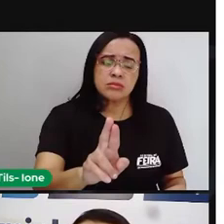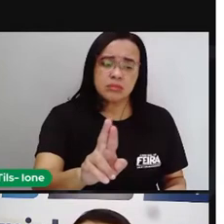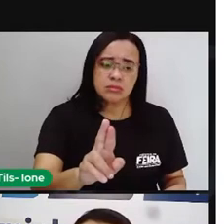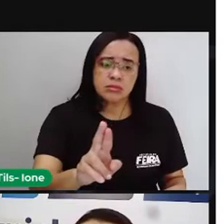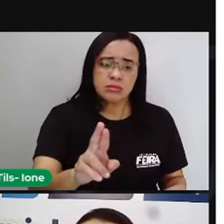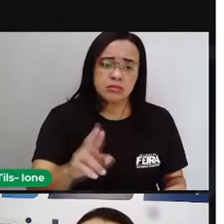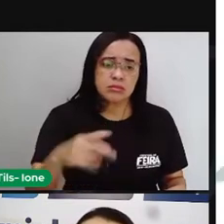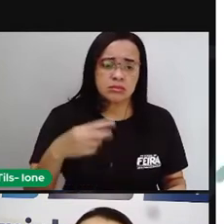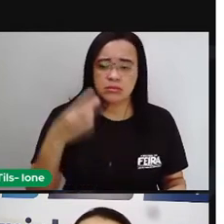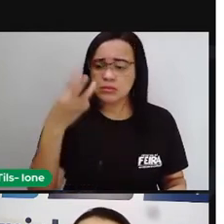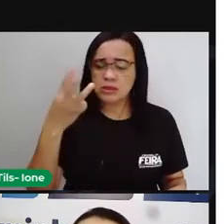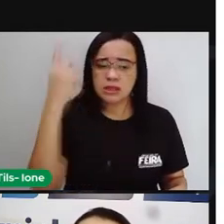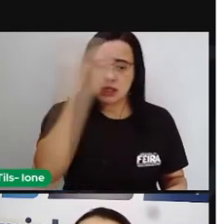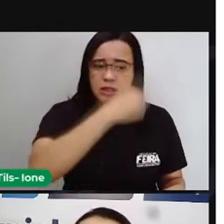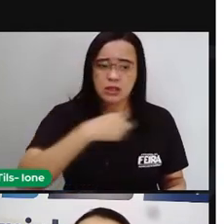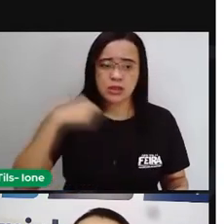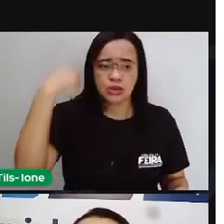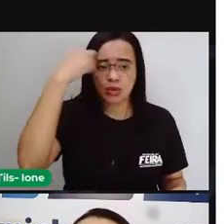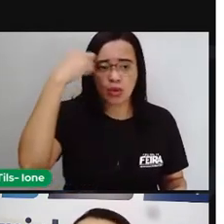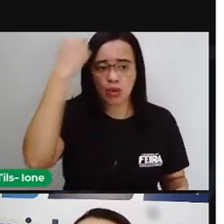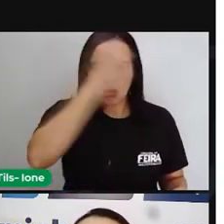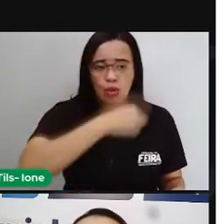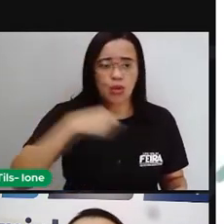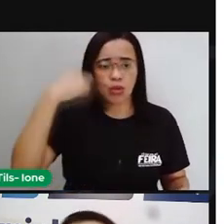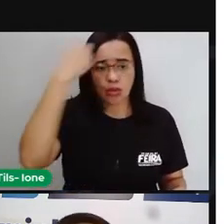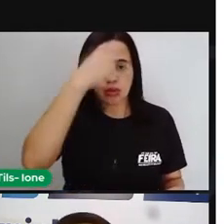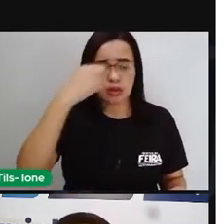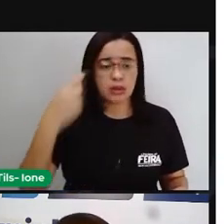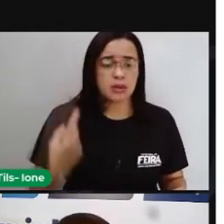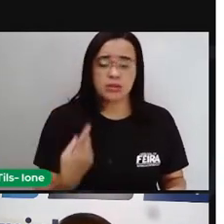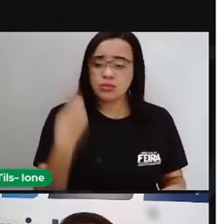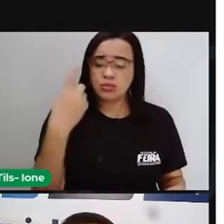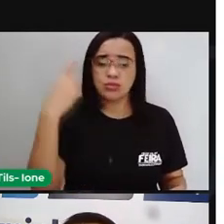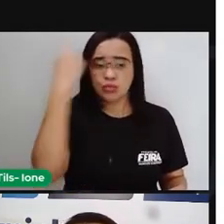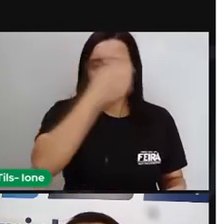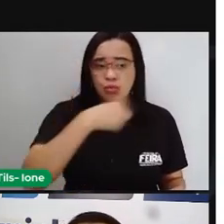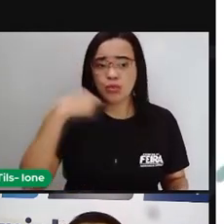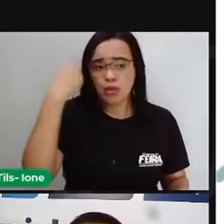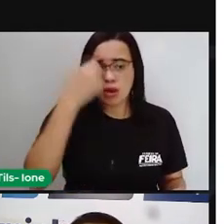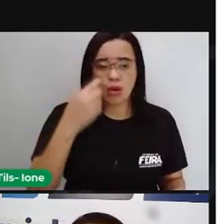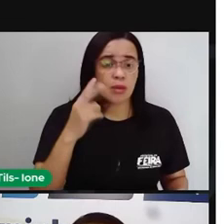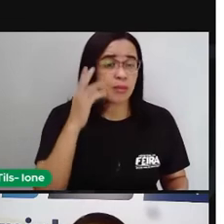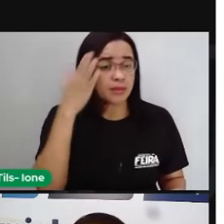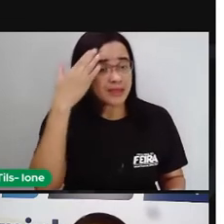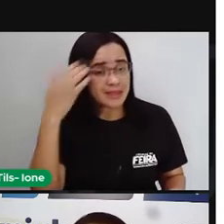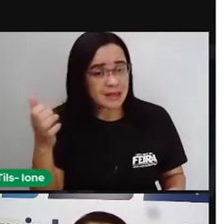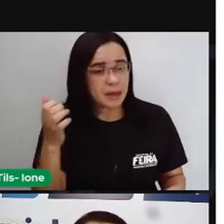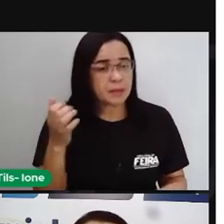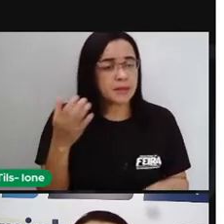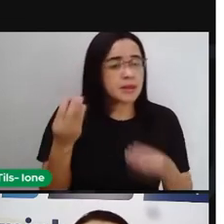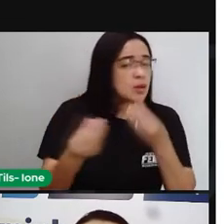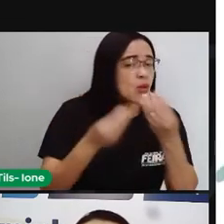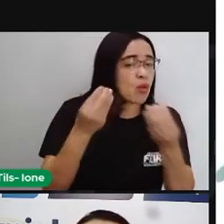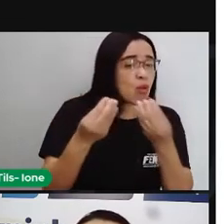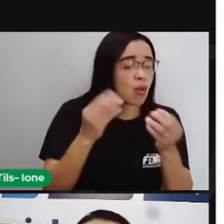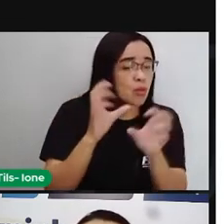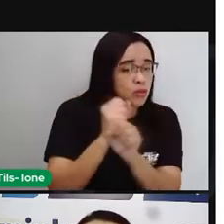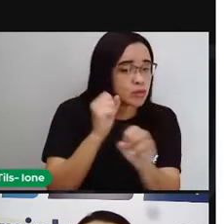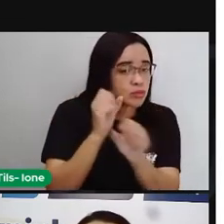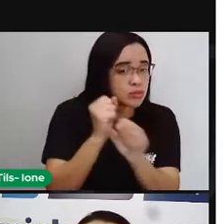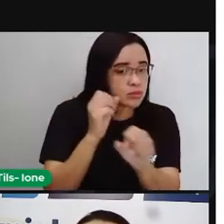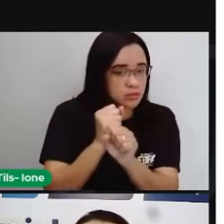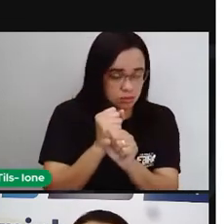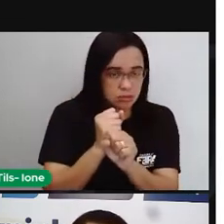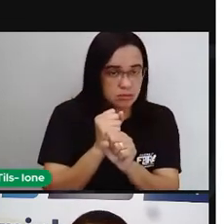horas. Porque essa uma hora aí ele vai servir de fase pra esse cálculo. Então, uma hora nós temos 3